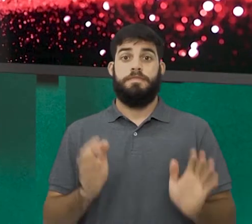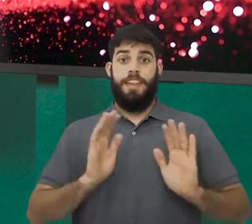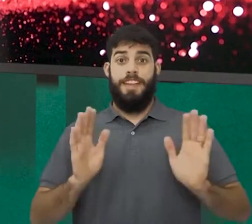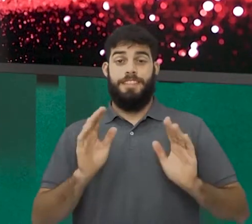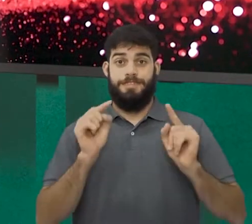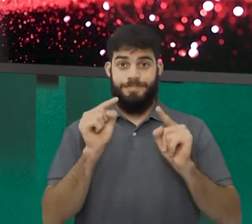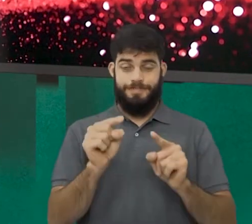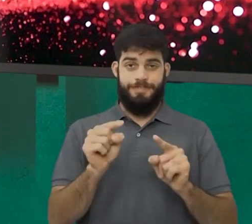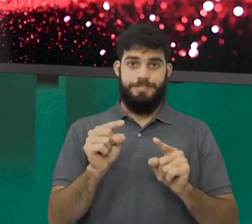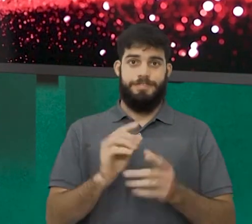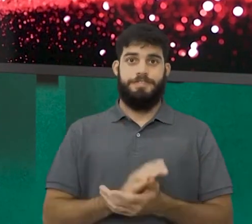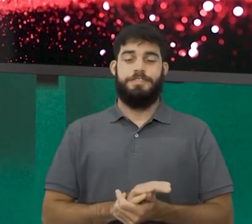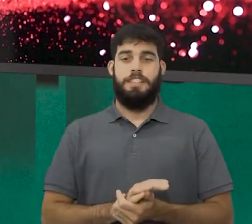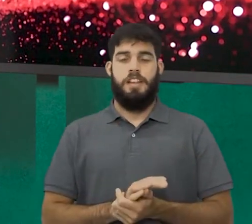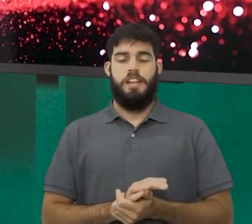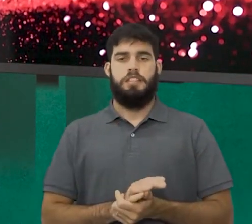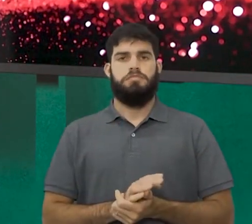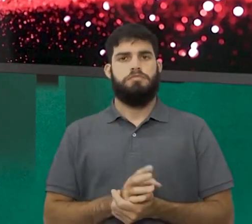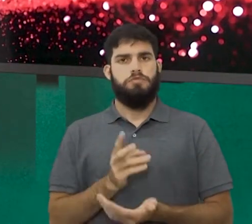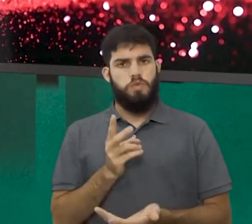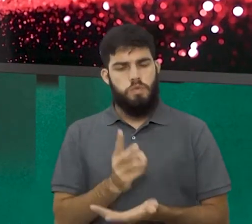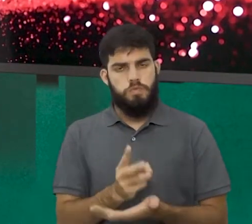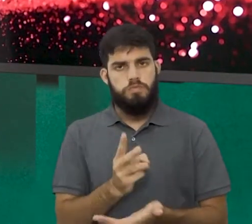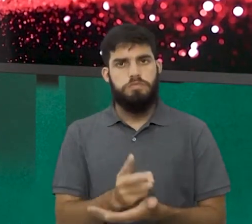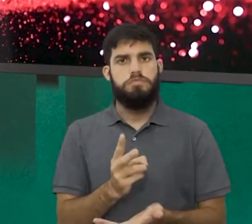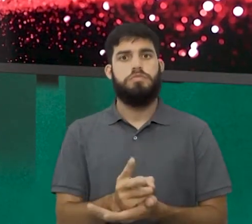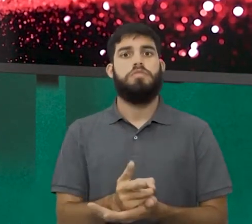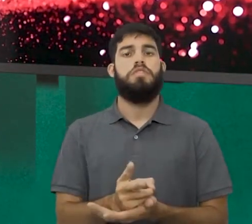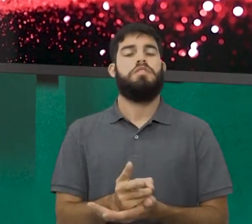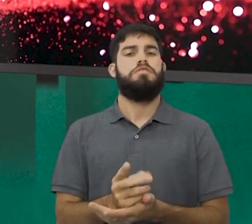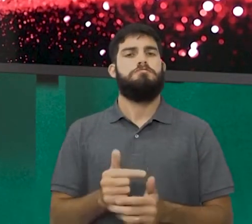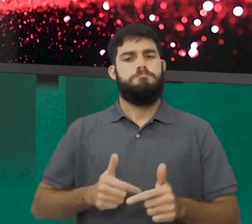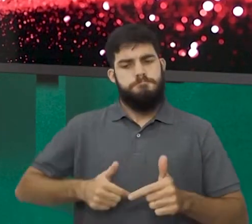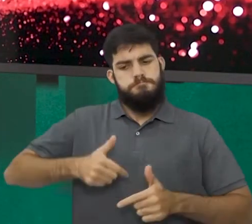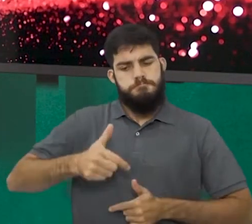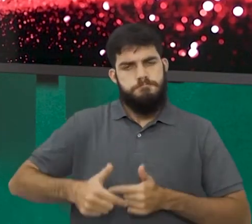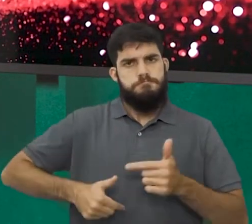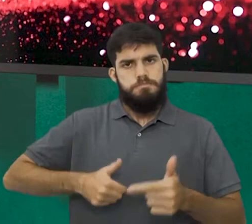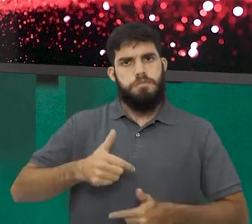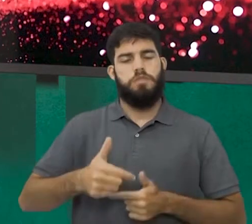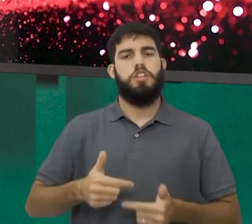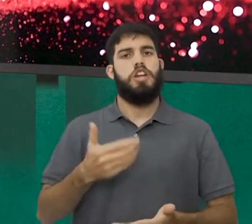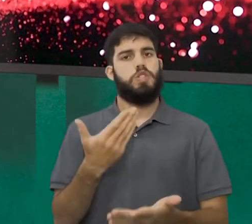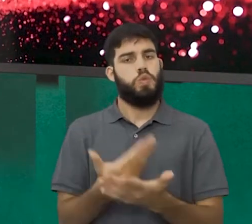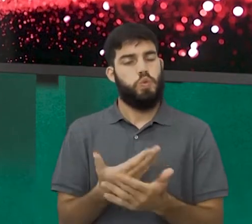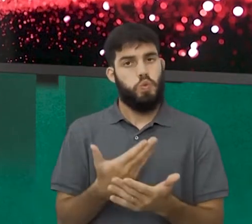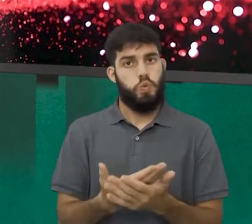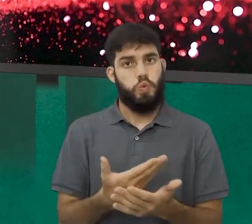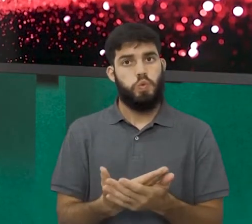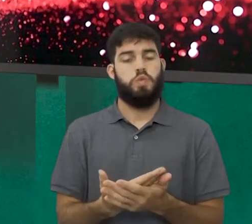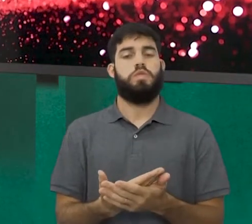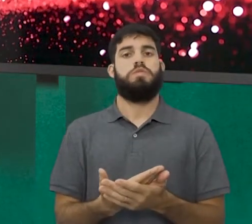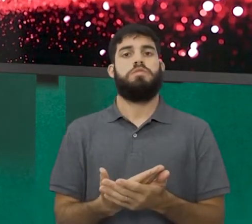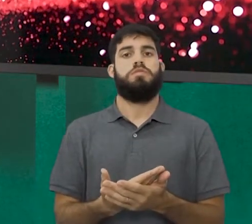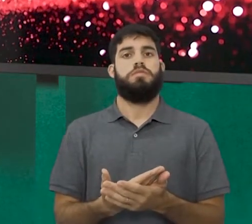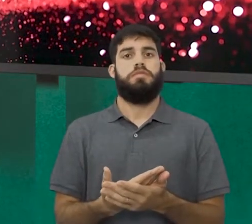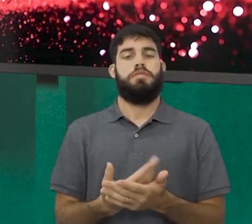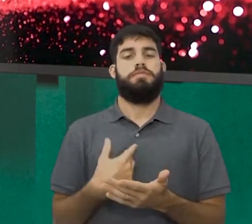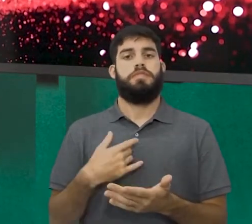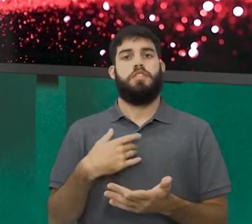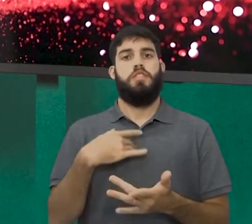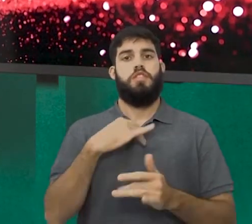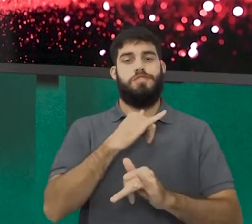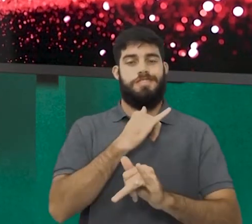Você está fazendo todo esse esforço de estudo, estudo online,